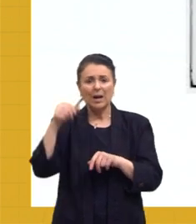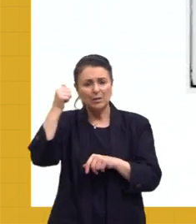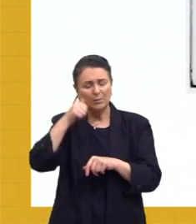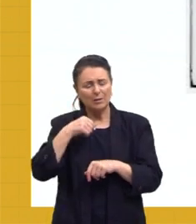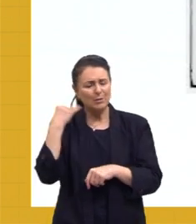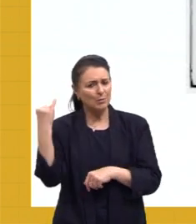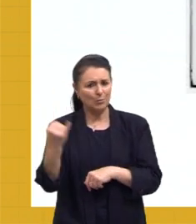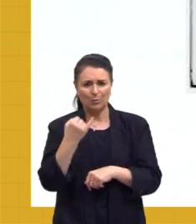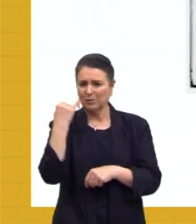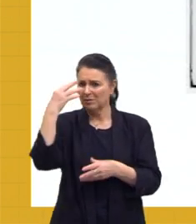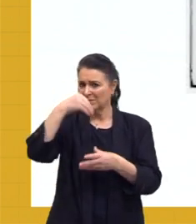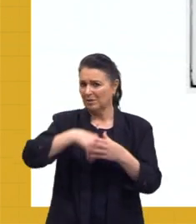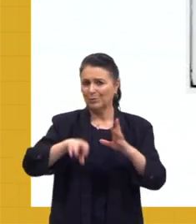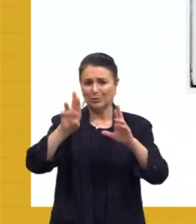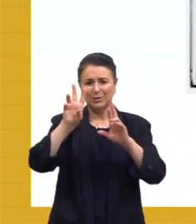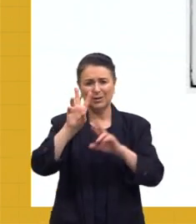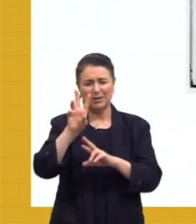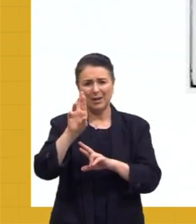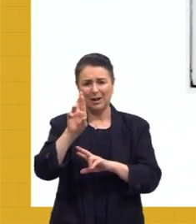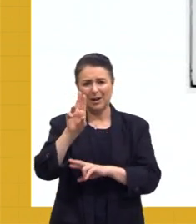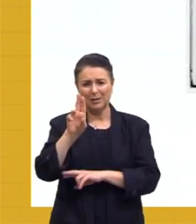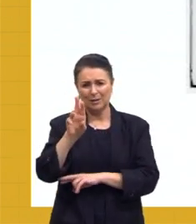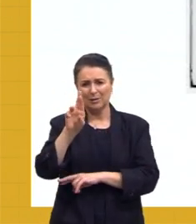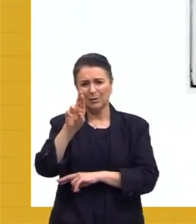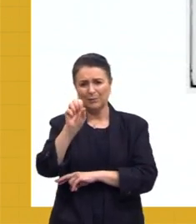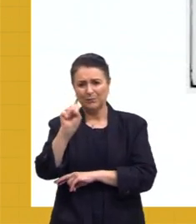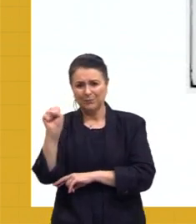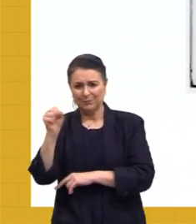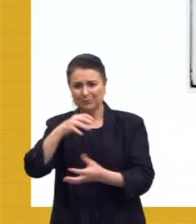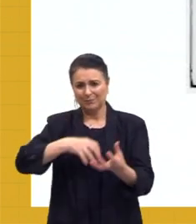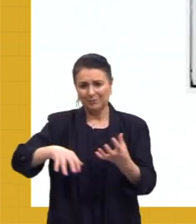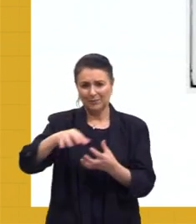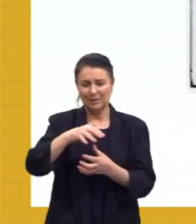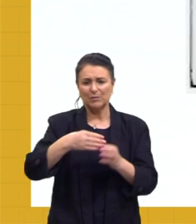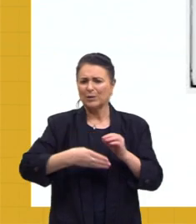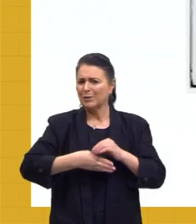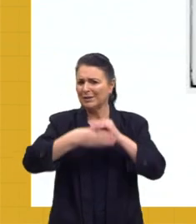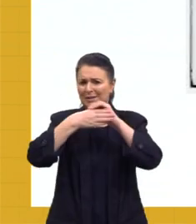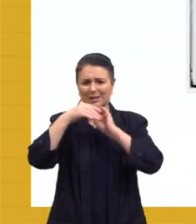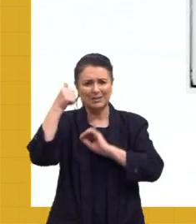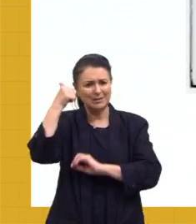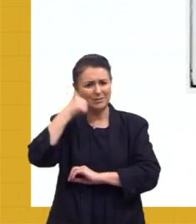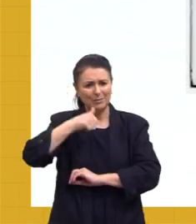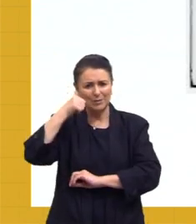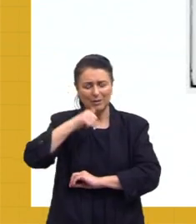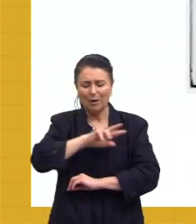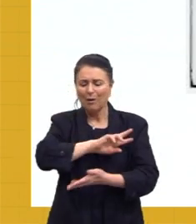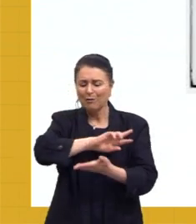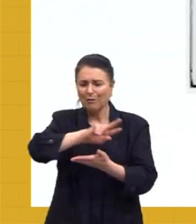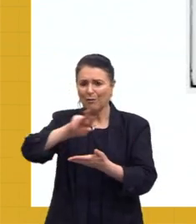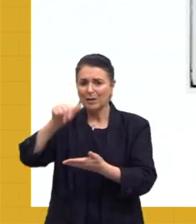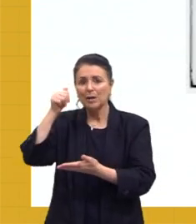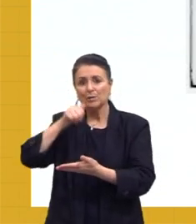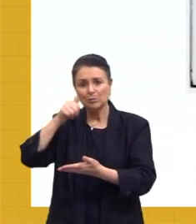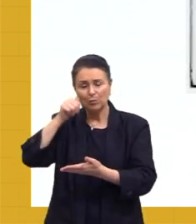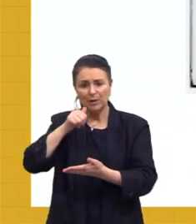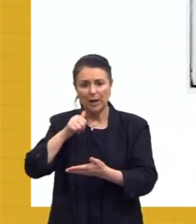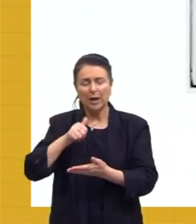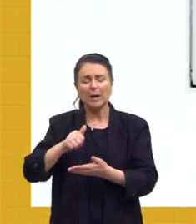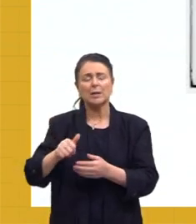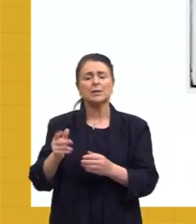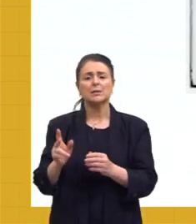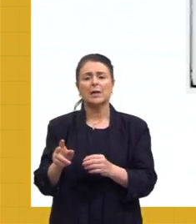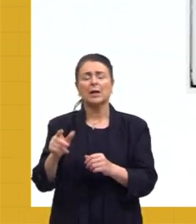importantes na Revolução Soviética. Também tiveram lideranças femininas. Várias mulheres ocuparam cargos importantes nesse